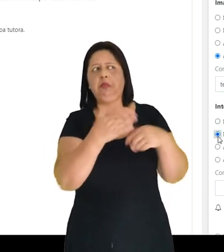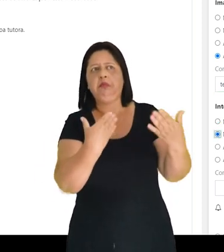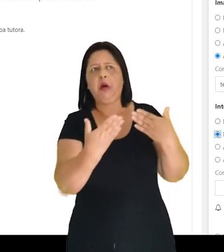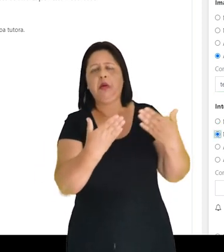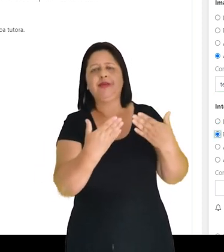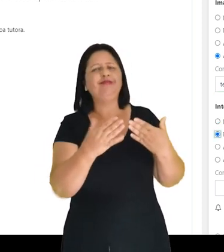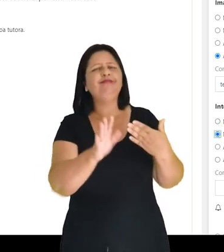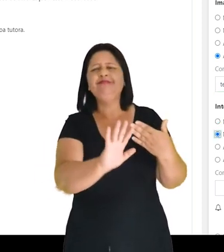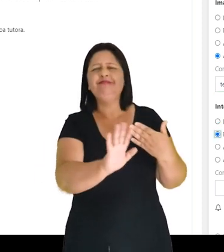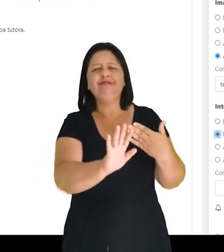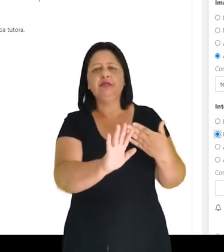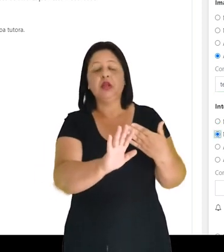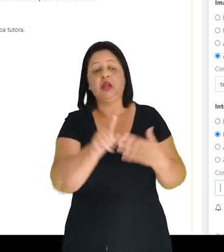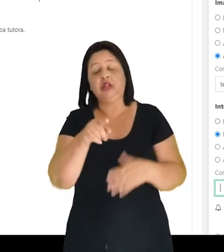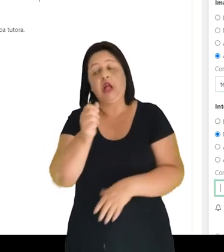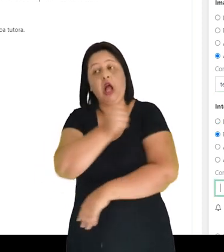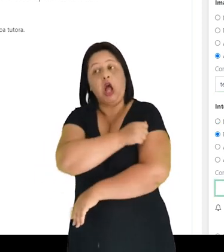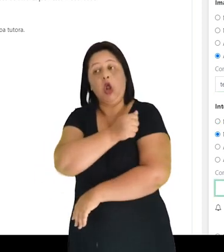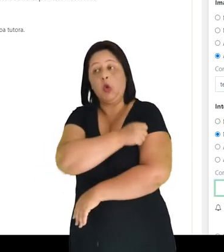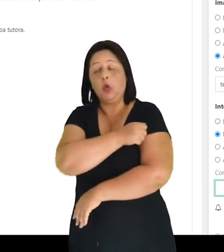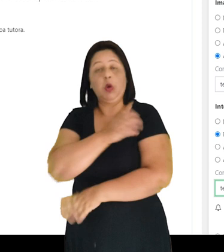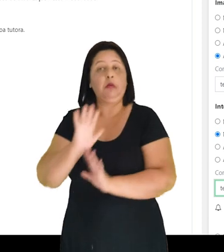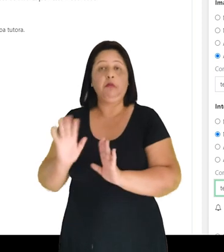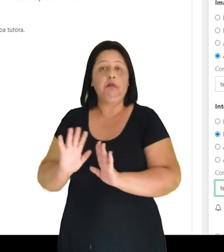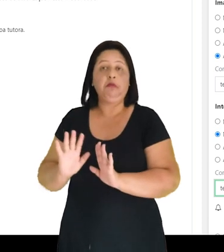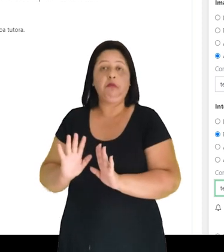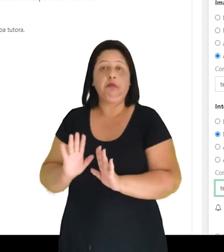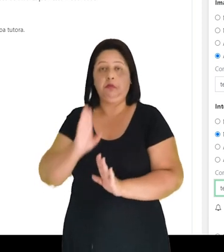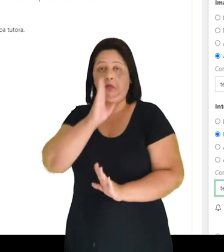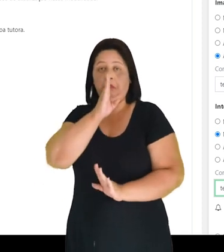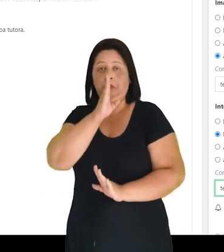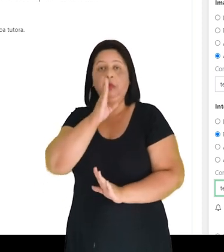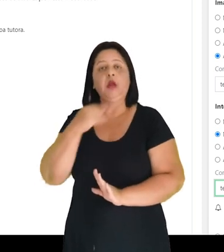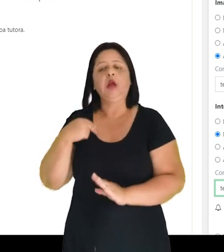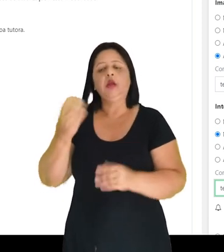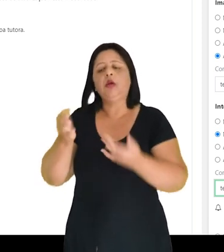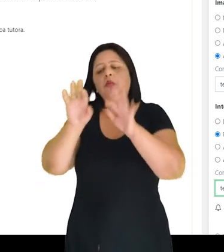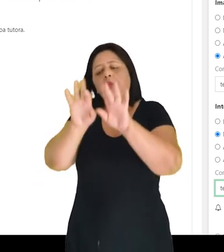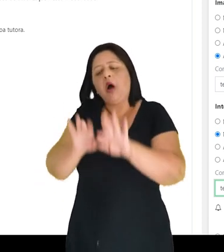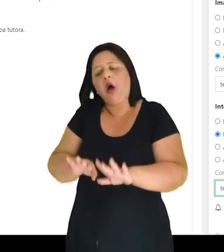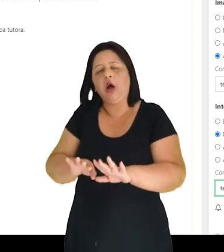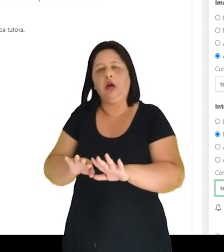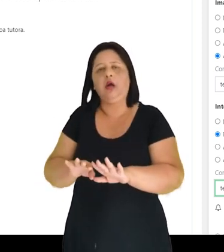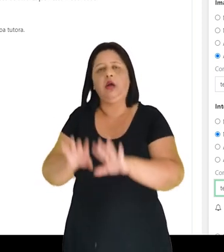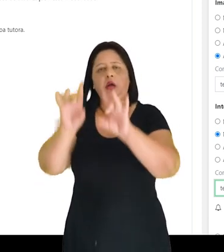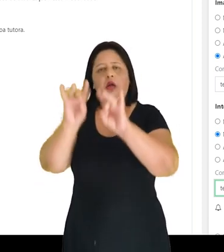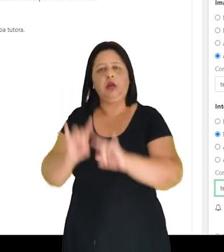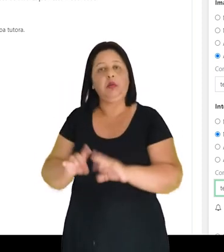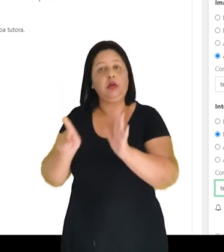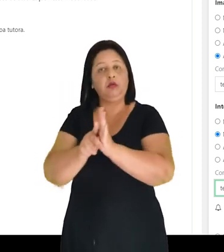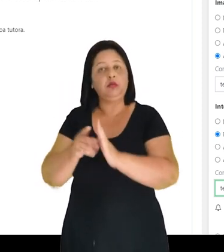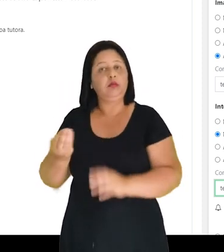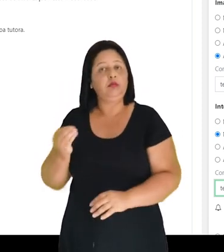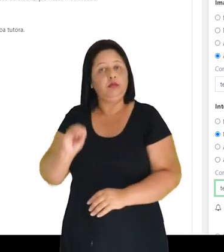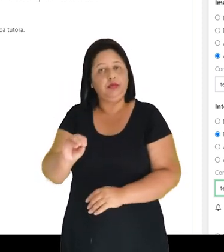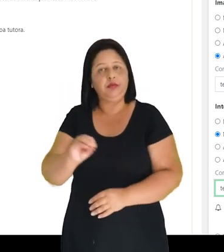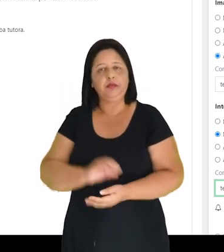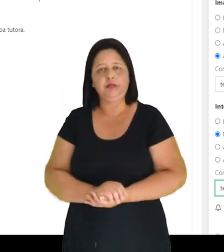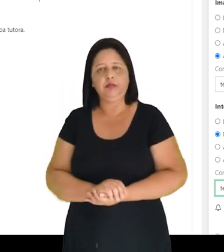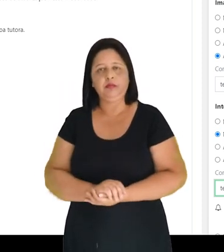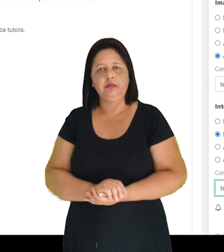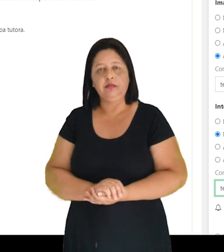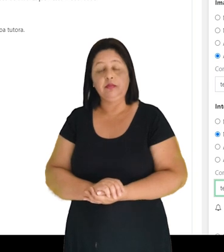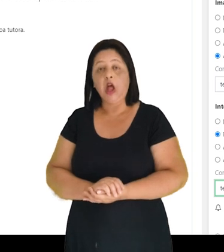que a aluna não atendeu. E também posso colocar um comentário específico. Ao final, eu vou